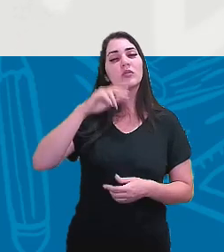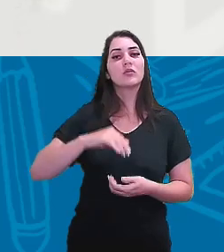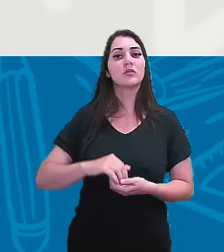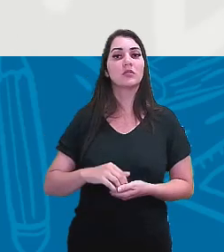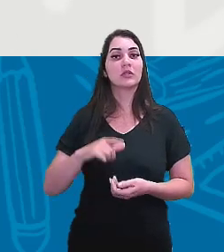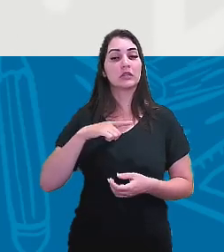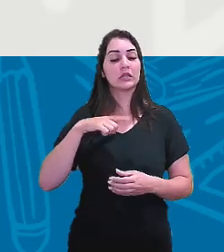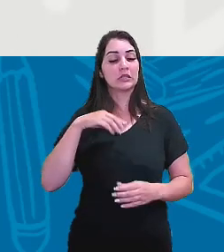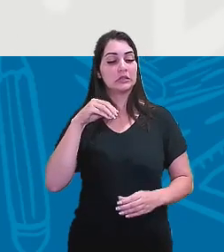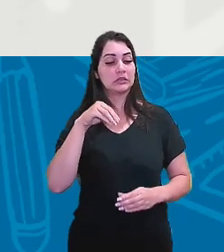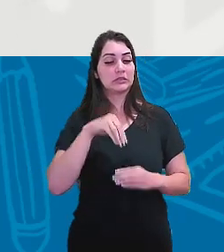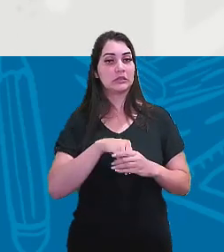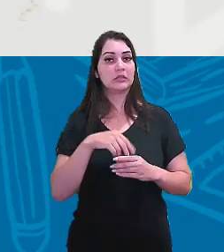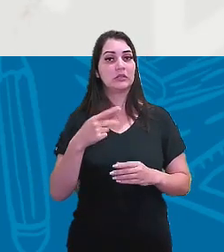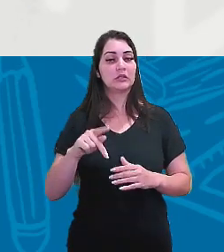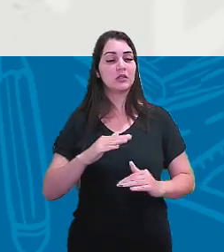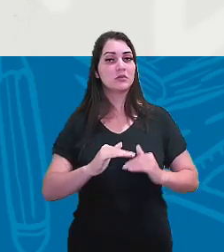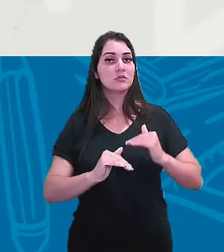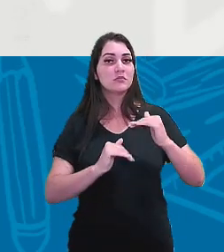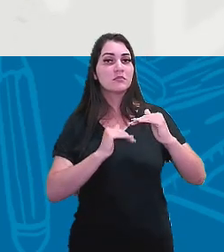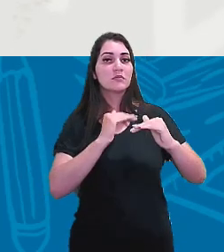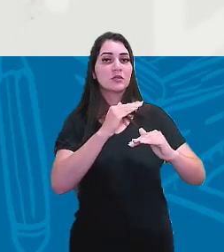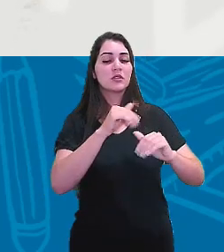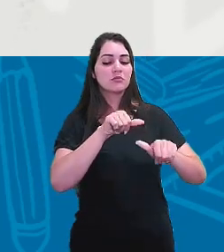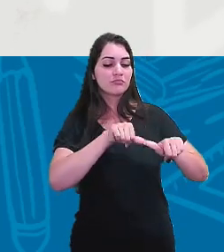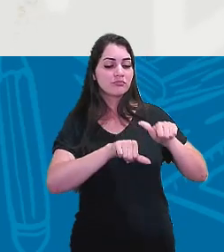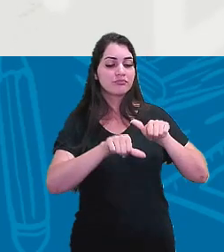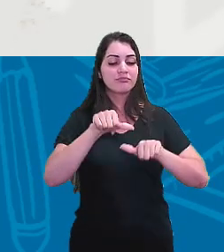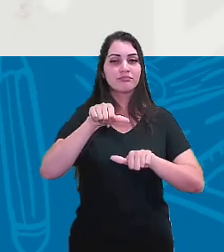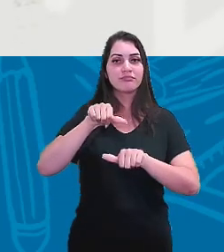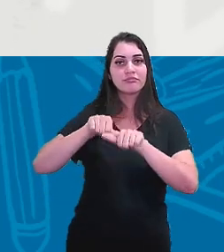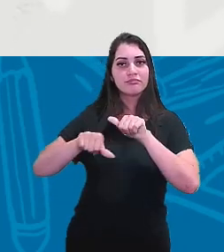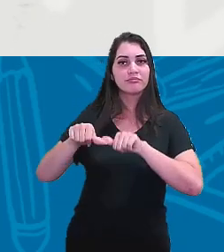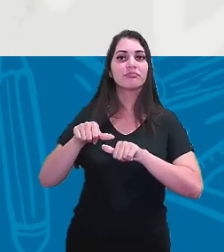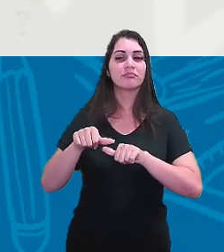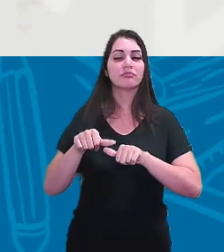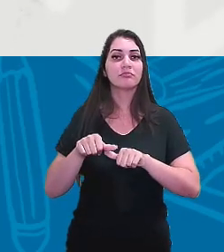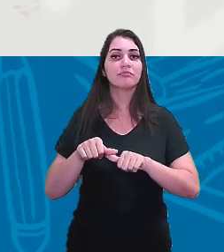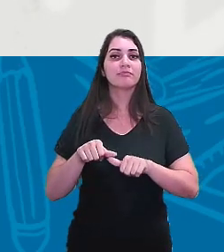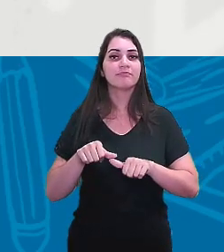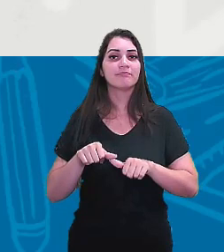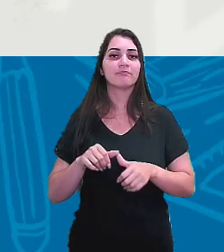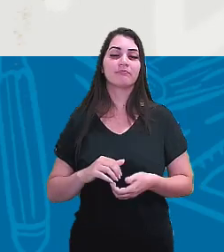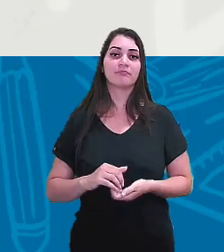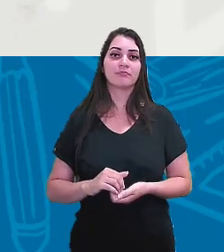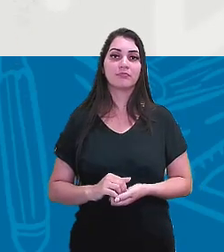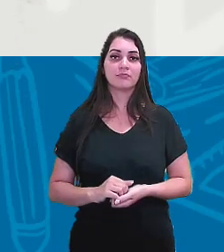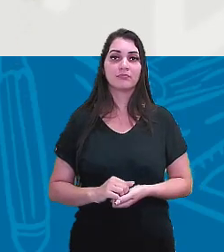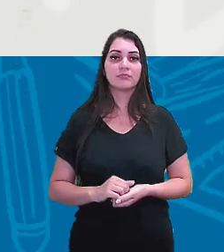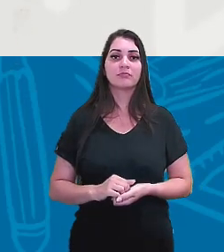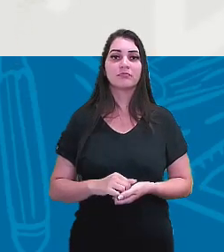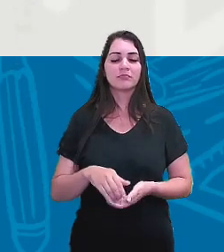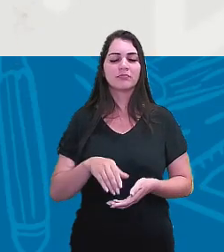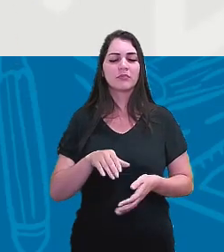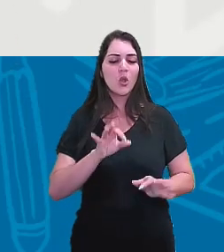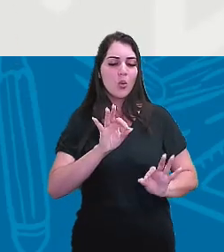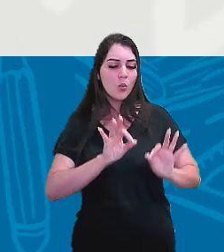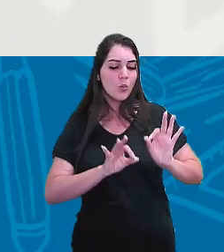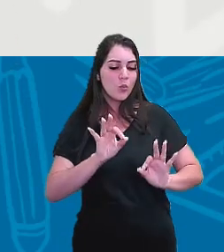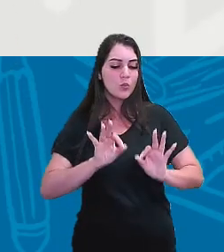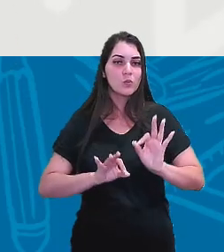dentro desse processo de modificação sendo moldada